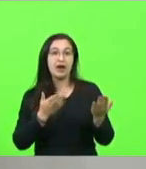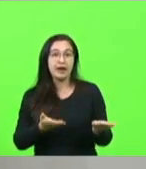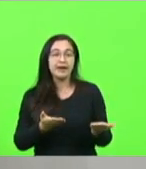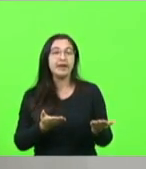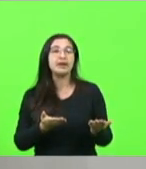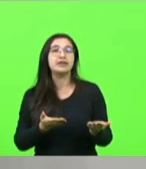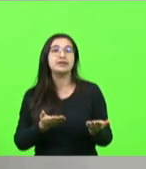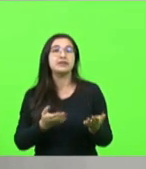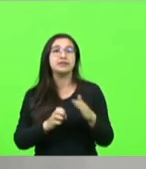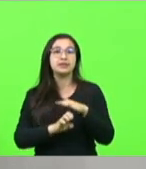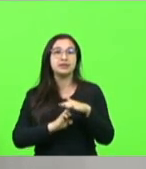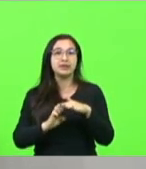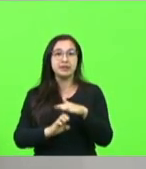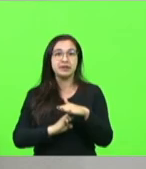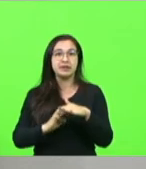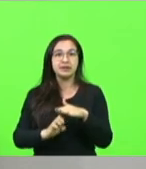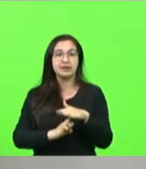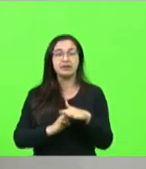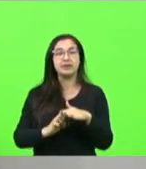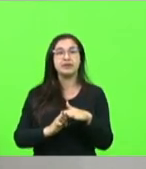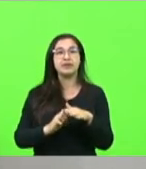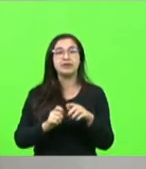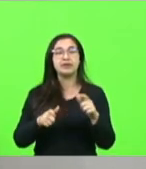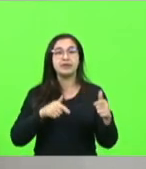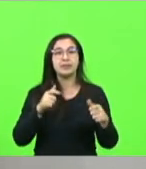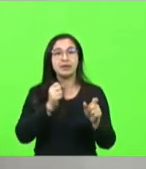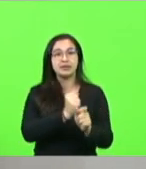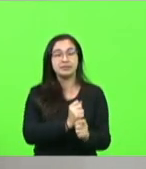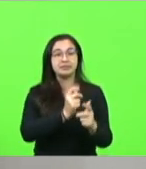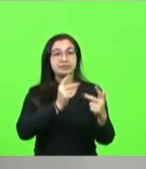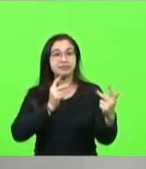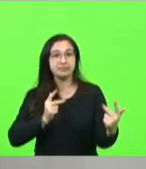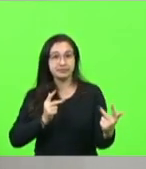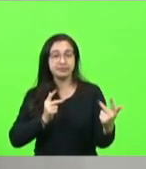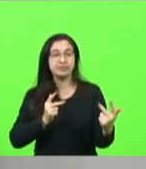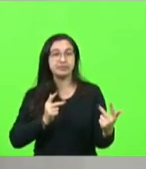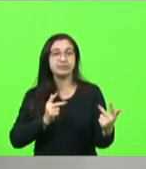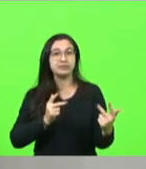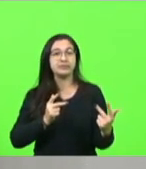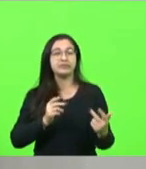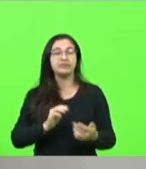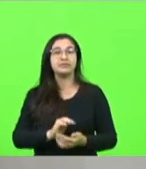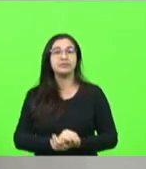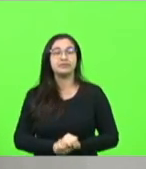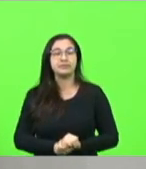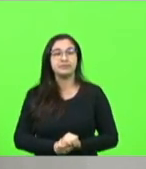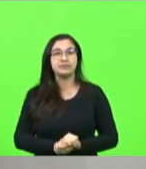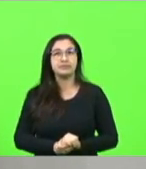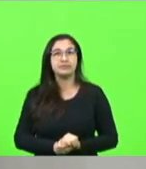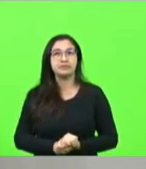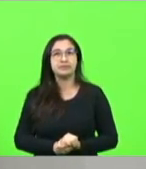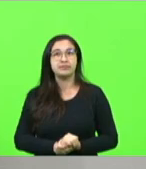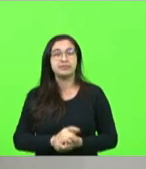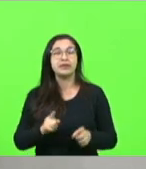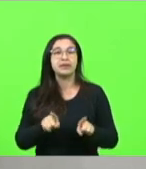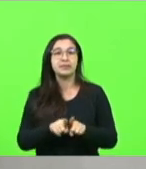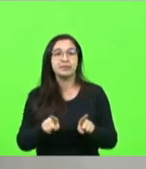e trabalhando em home office, até porque é empresa da área de processamento de dados, e a Yasmin,